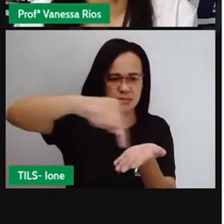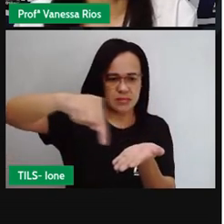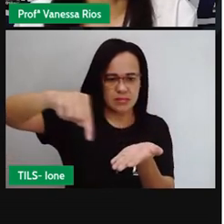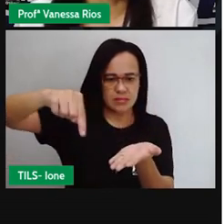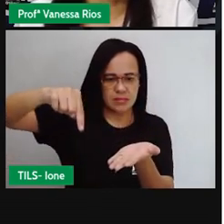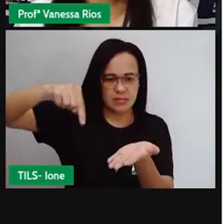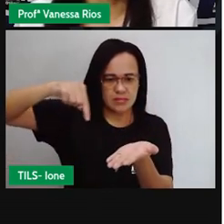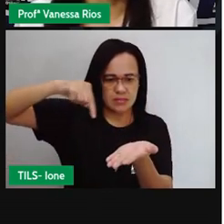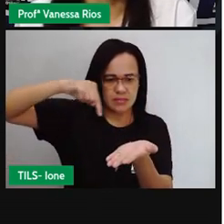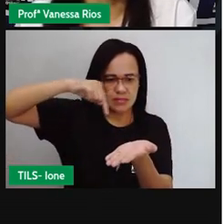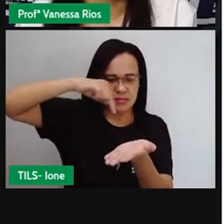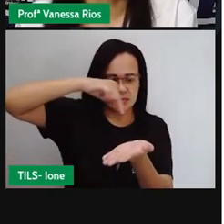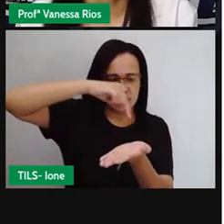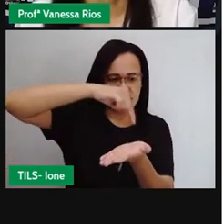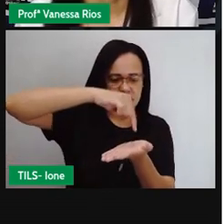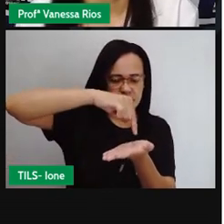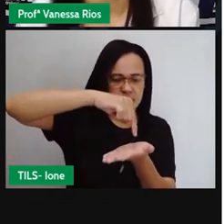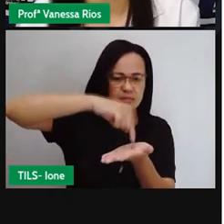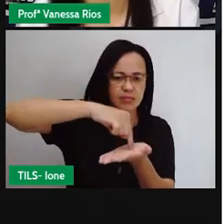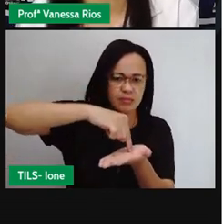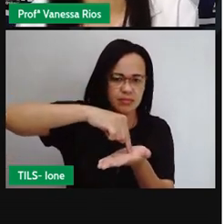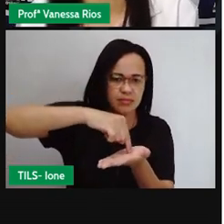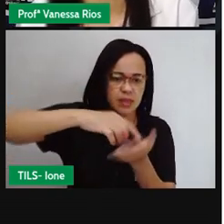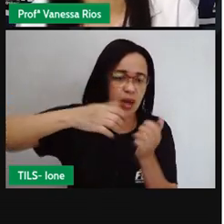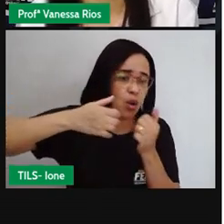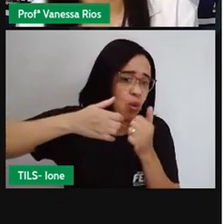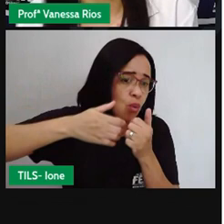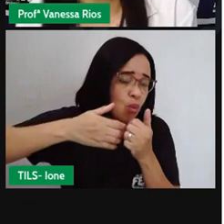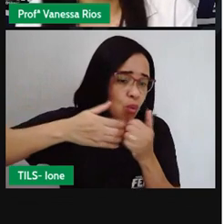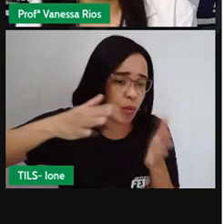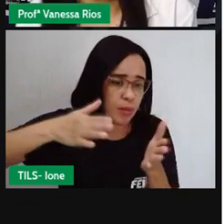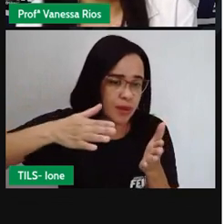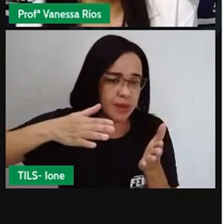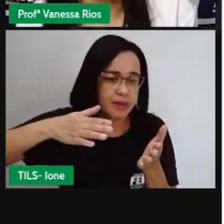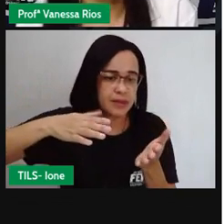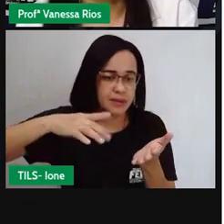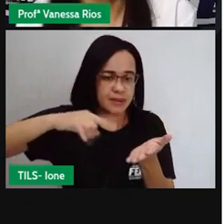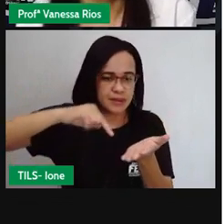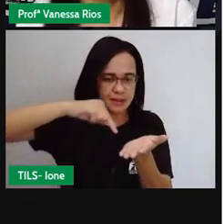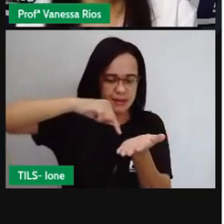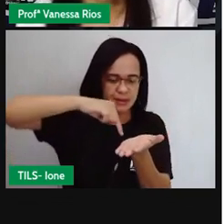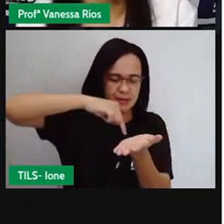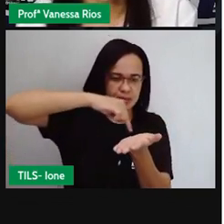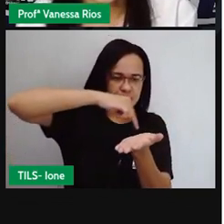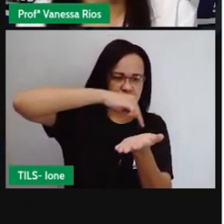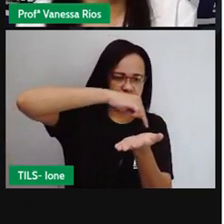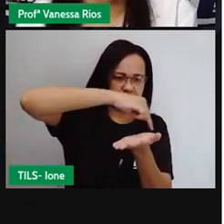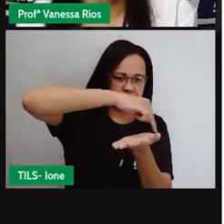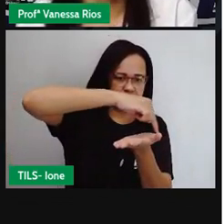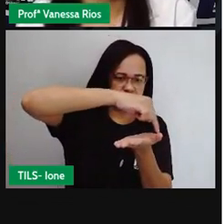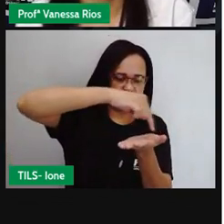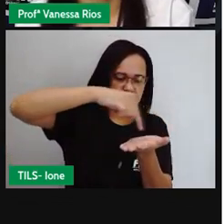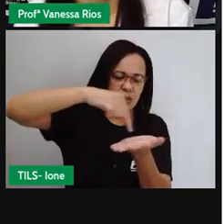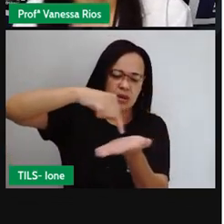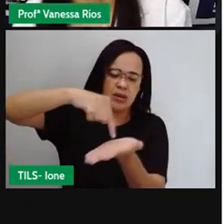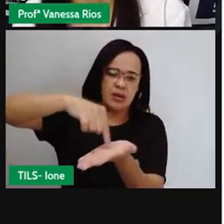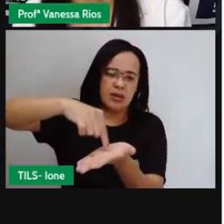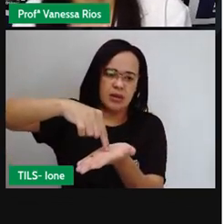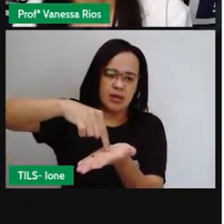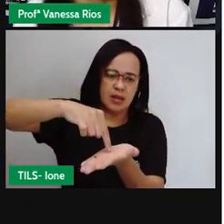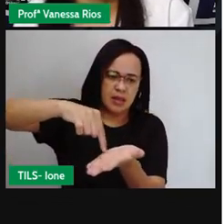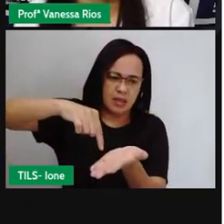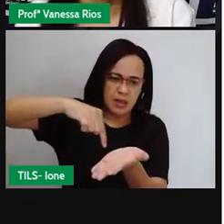você inicia, não é? Você vai iniciar e parar na mesma posição que você já está. Se a gente for